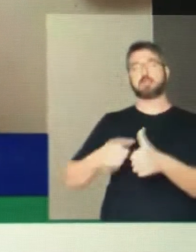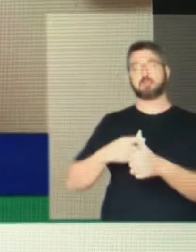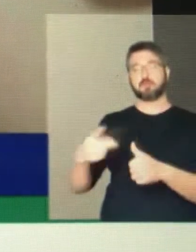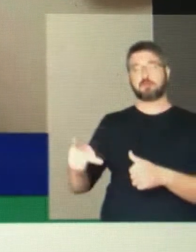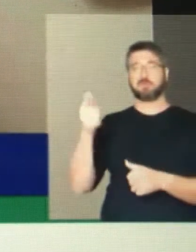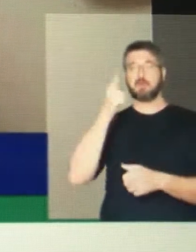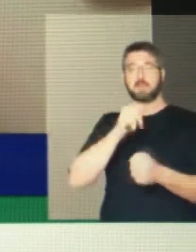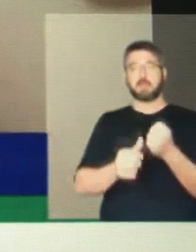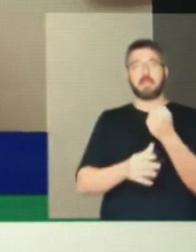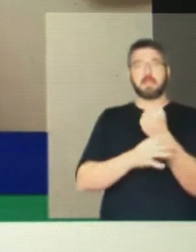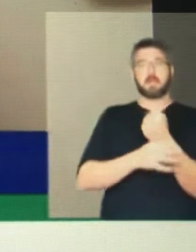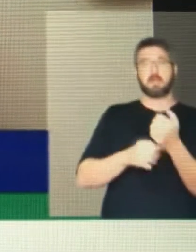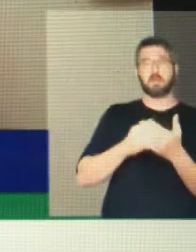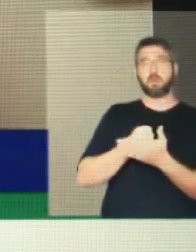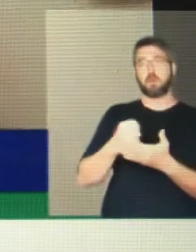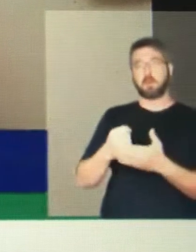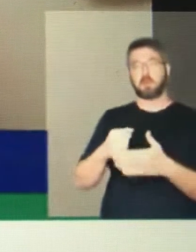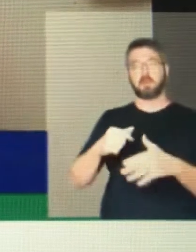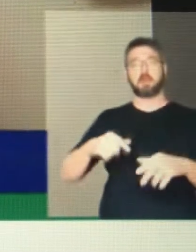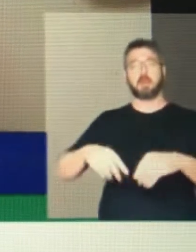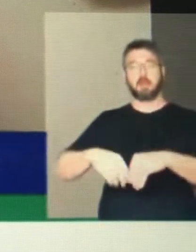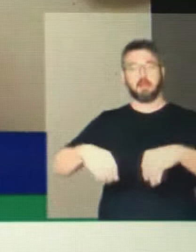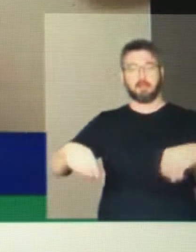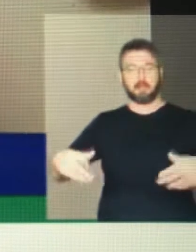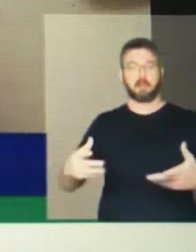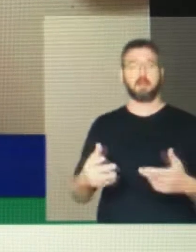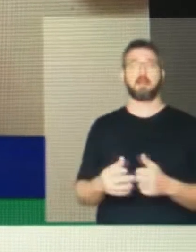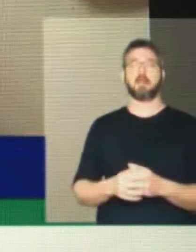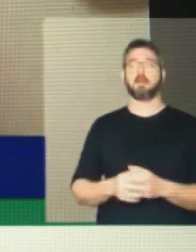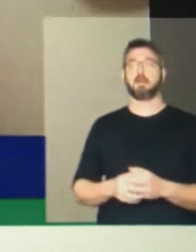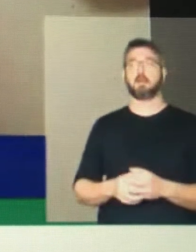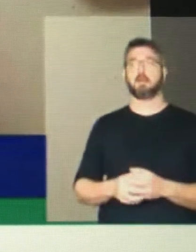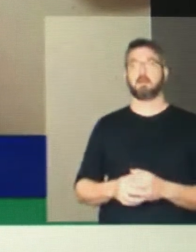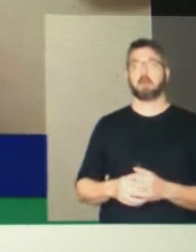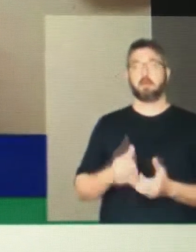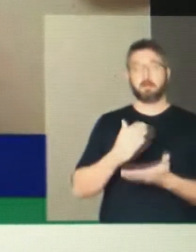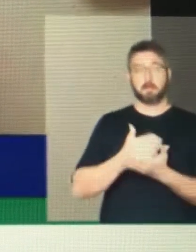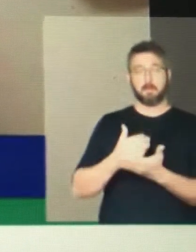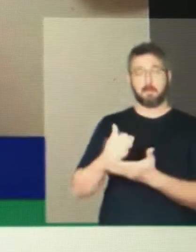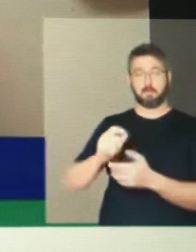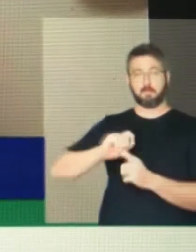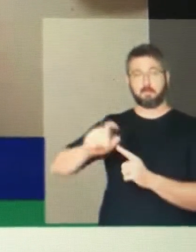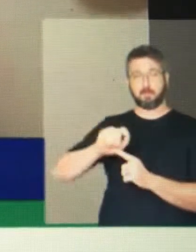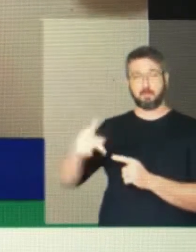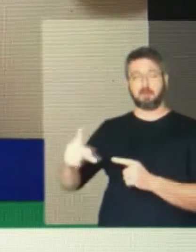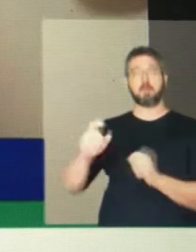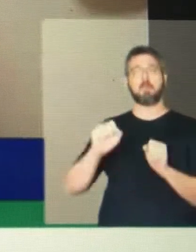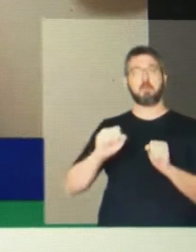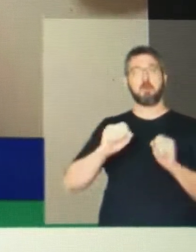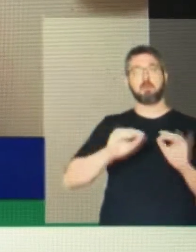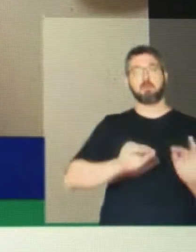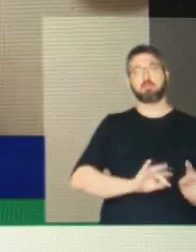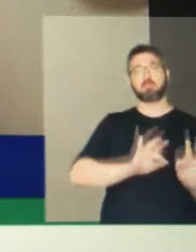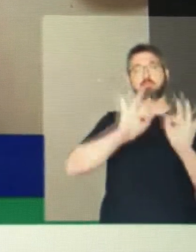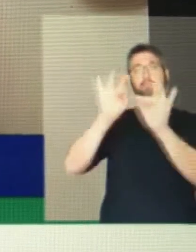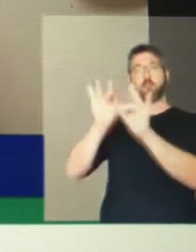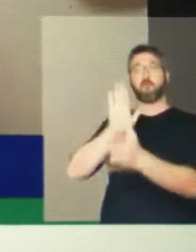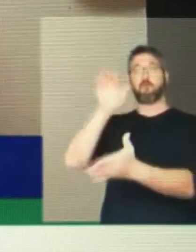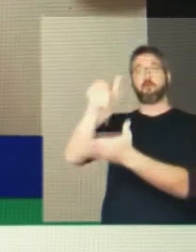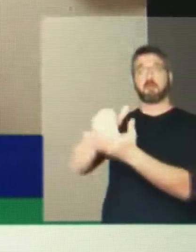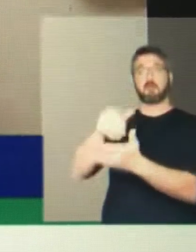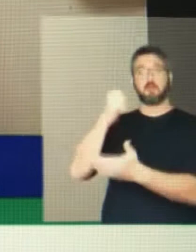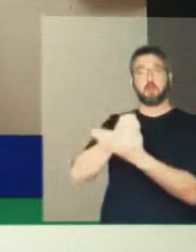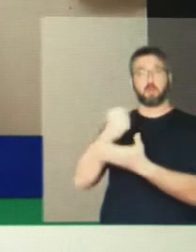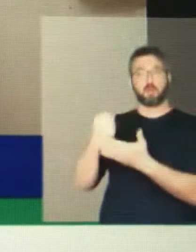postempegadas para o final dos contratos com as mesmas constituições. Resgatamos ainda, presidente, de uma lei e da minha autoria